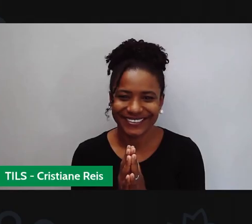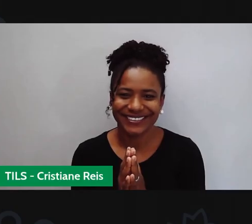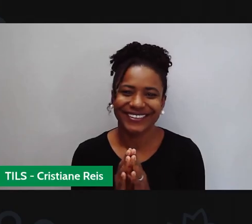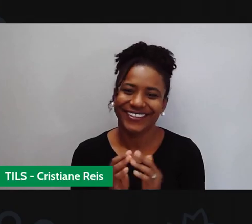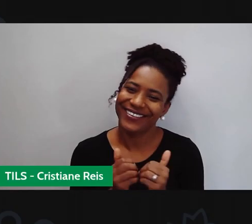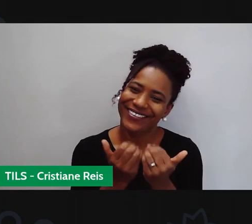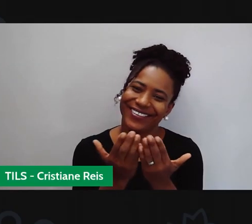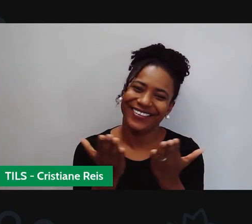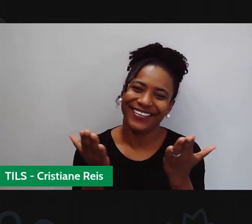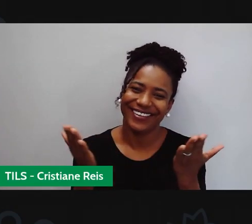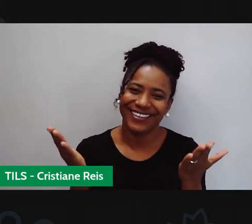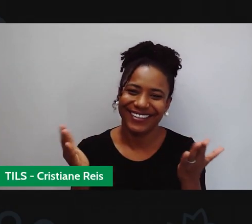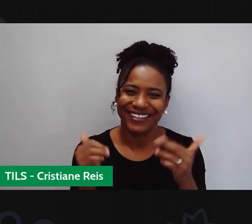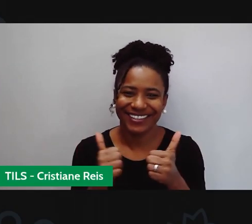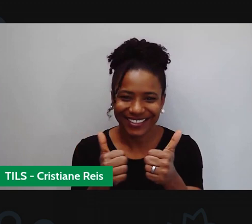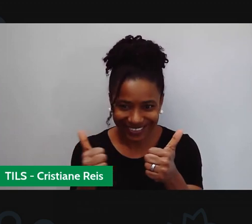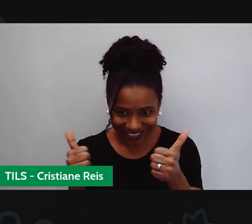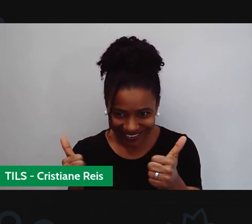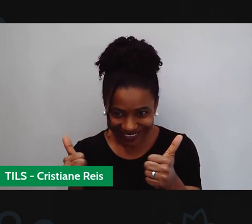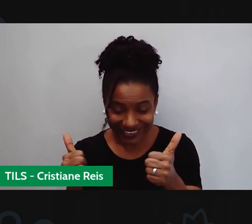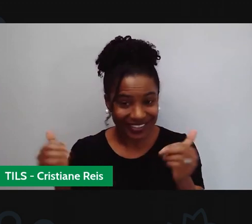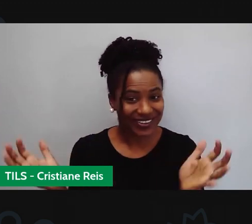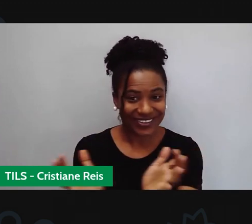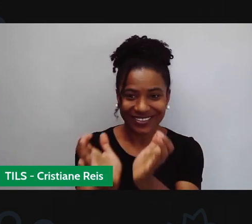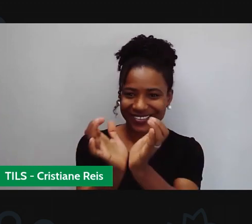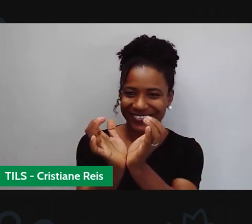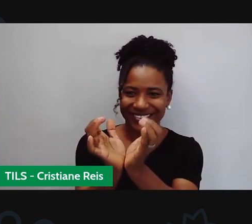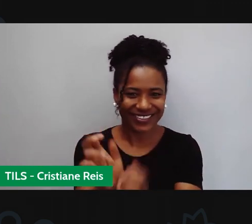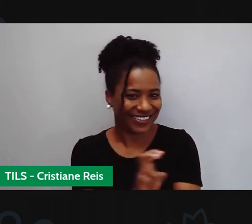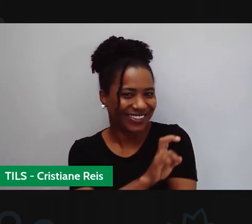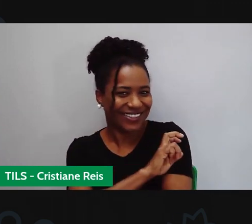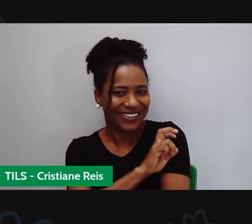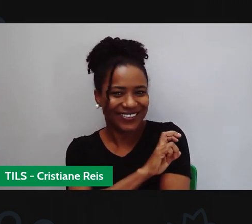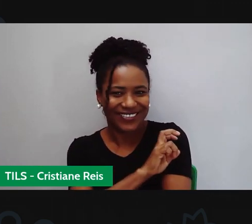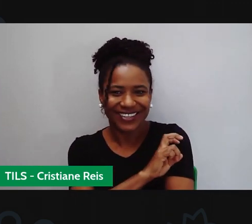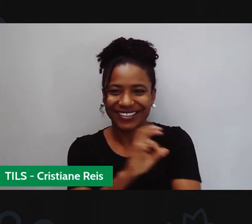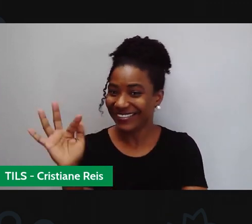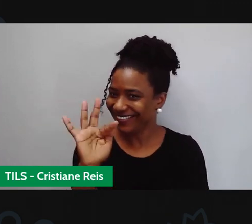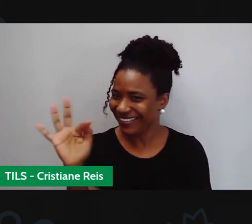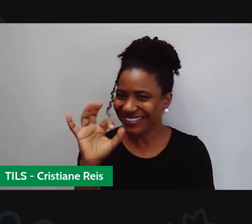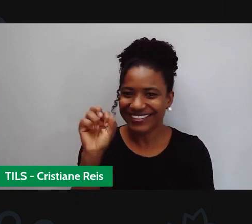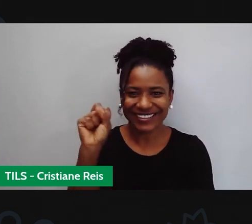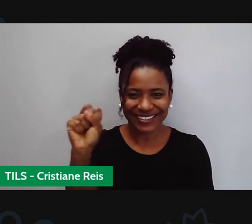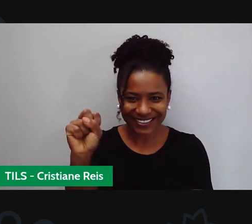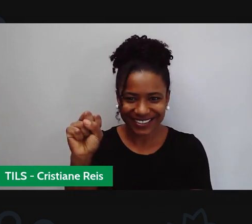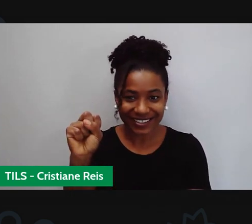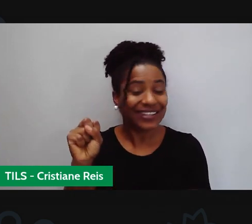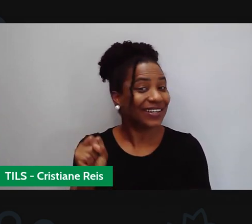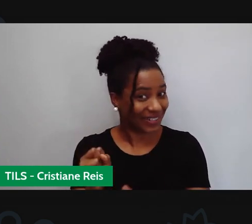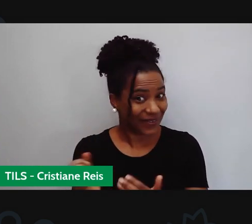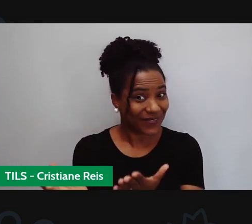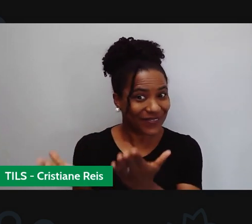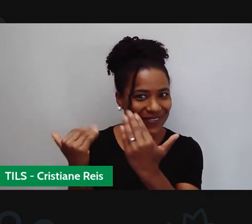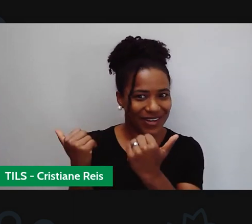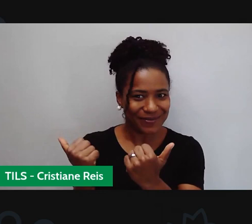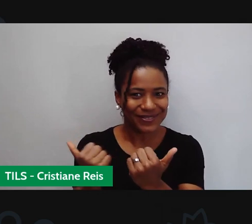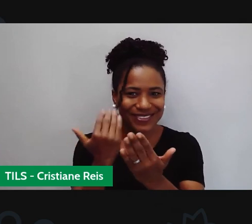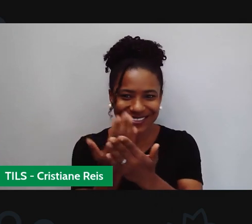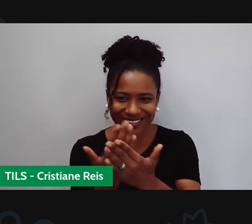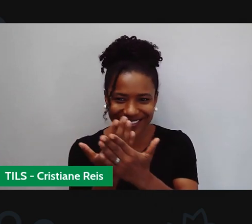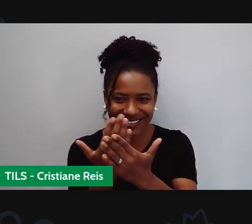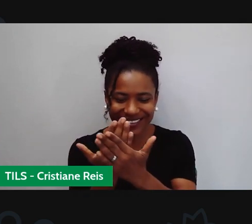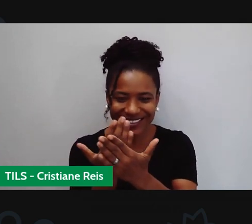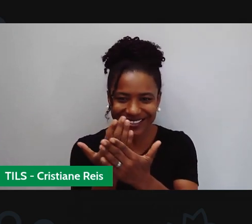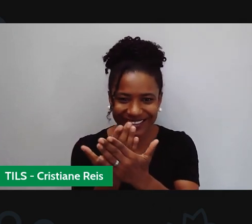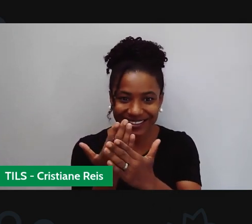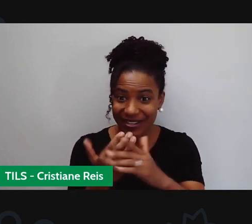Olá, turma do quinto ano de Feira de Santana. Vamos lá para mais uma videoaula. E